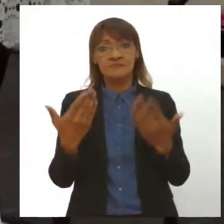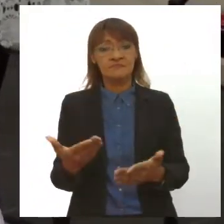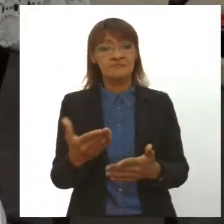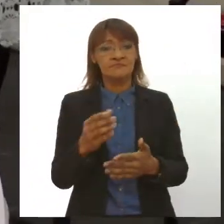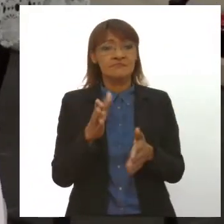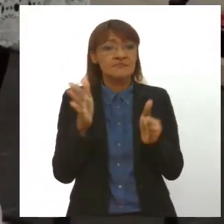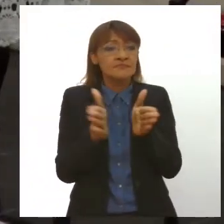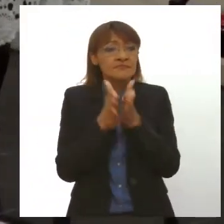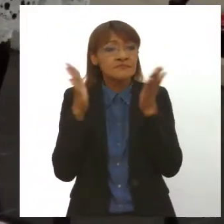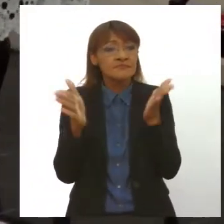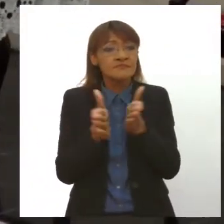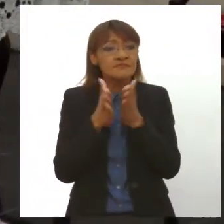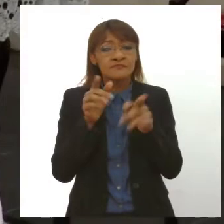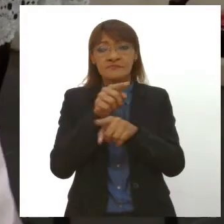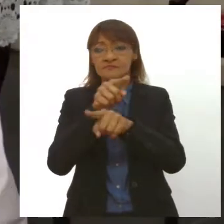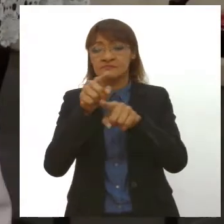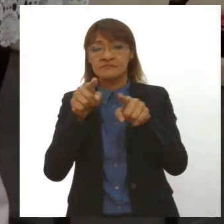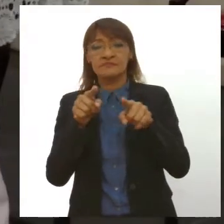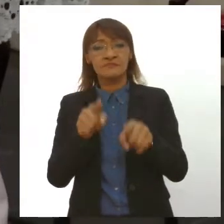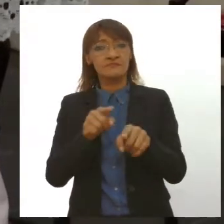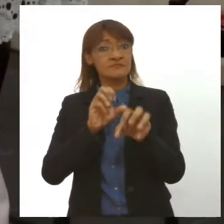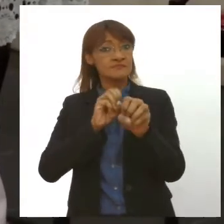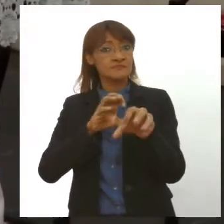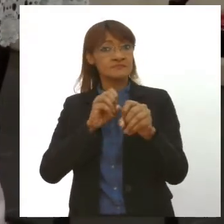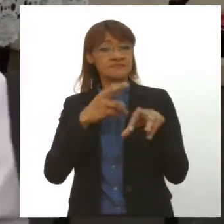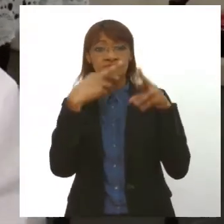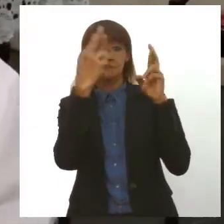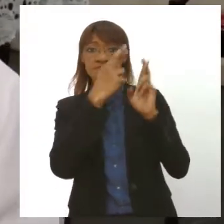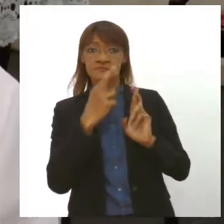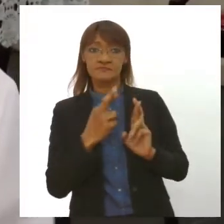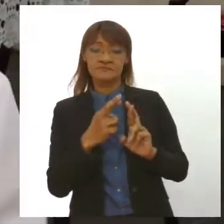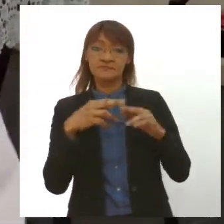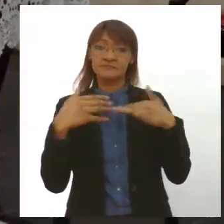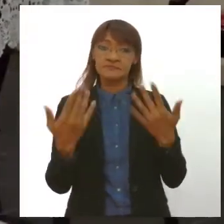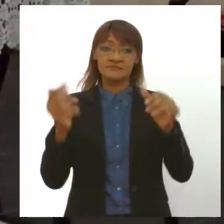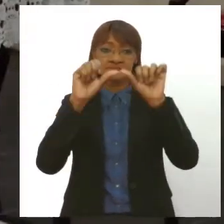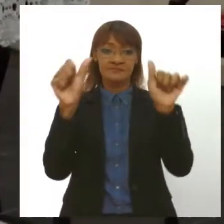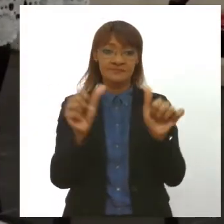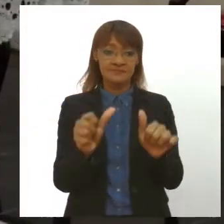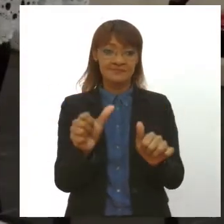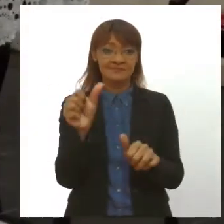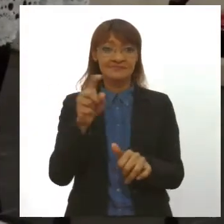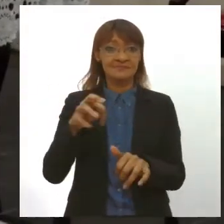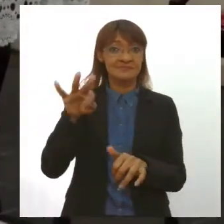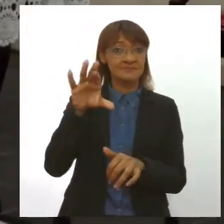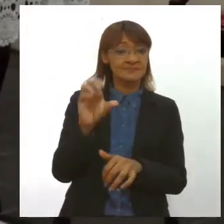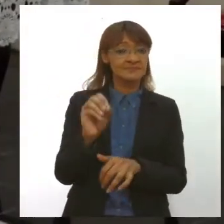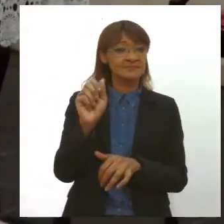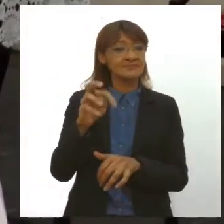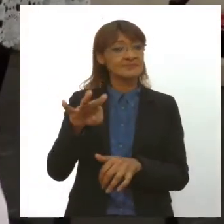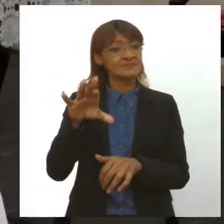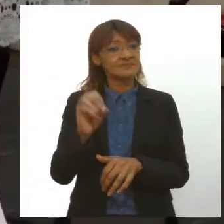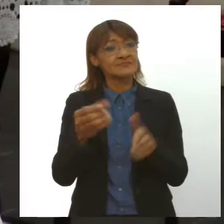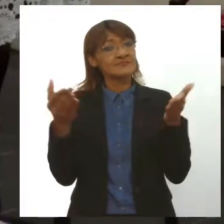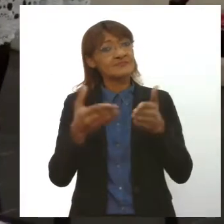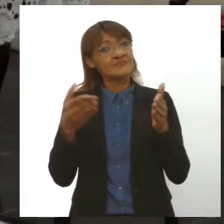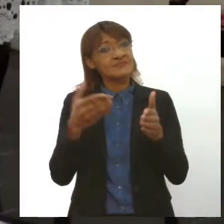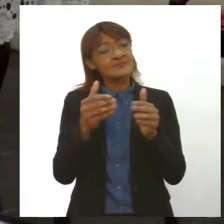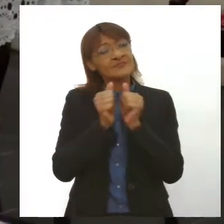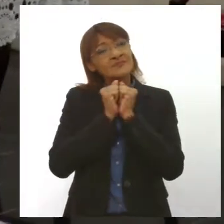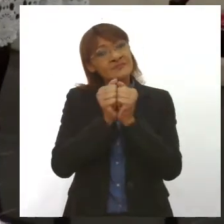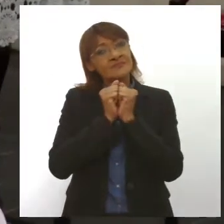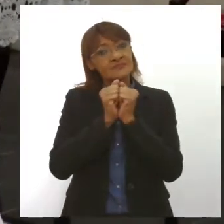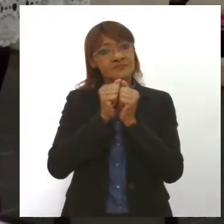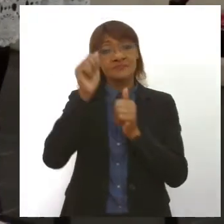pobres, que pregava esperança. Então, Santo Antônio tem que ser procurado por nós também hoje, como alguém que nos aproxima de